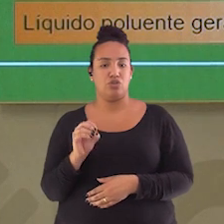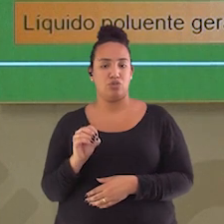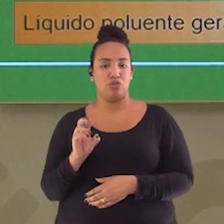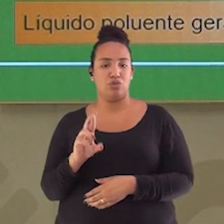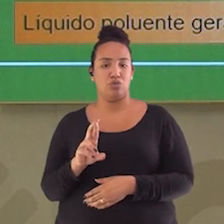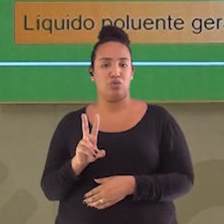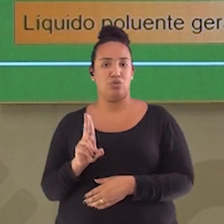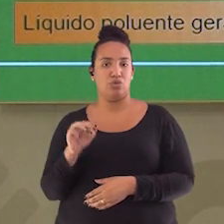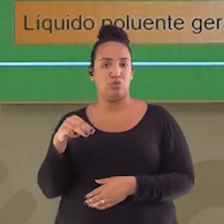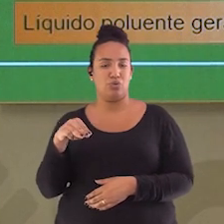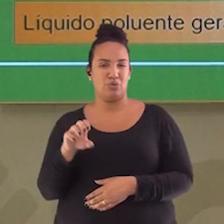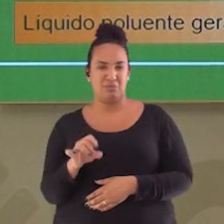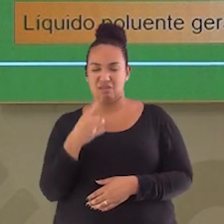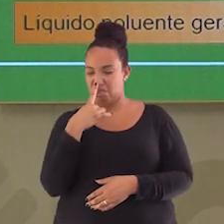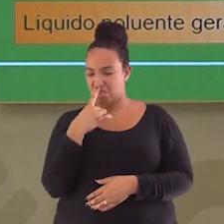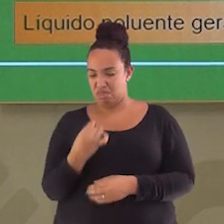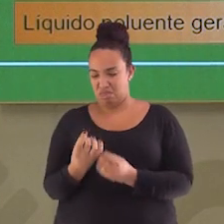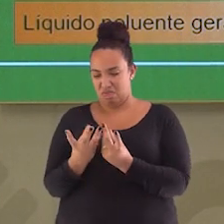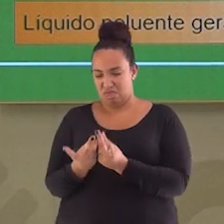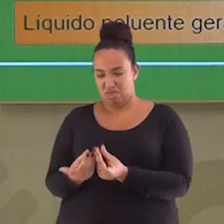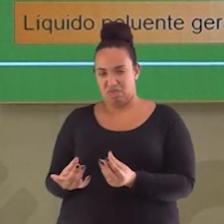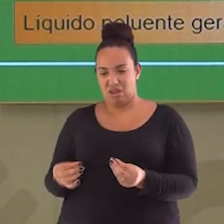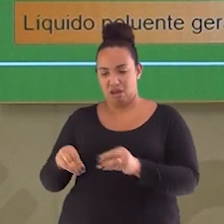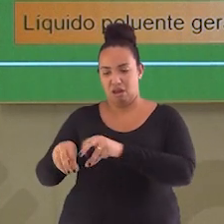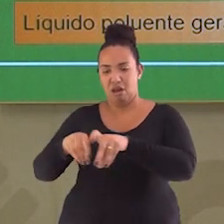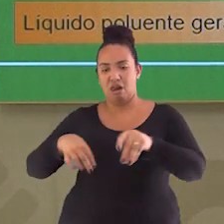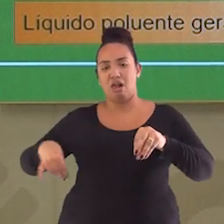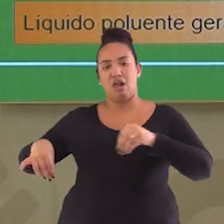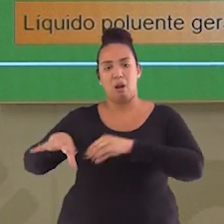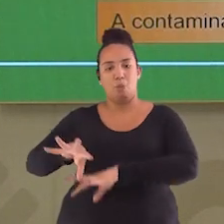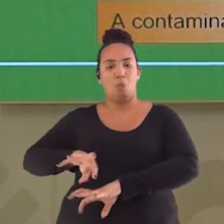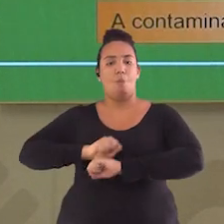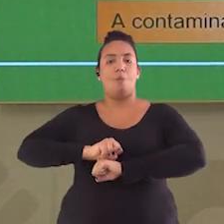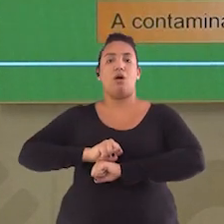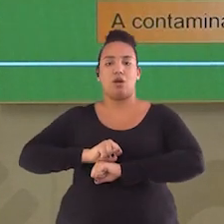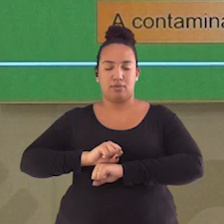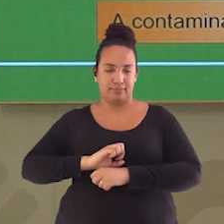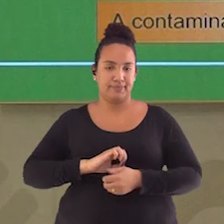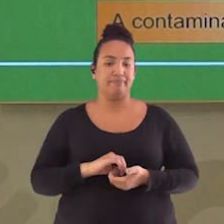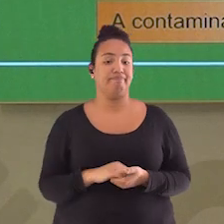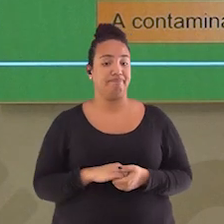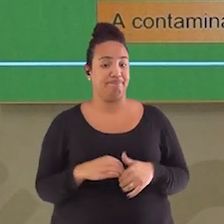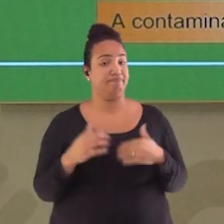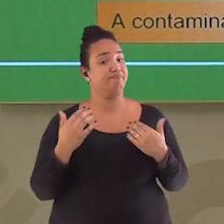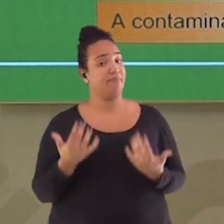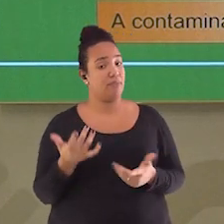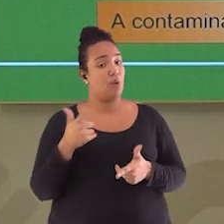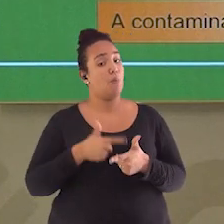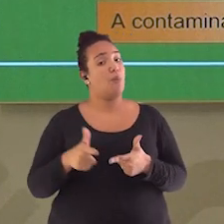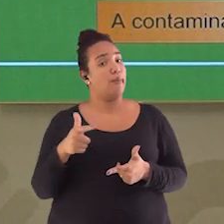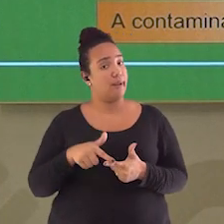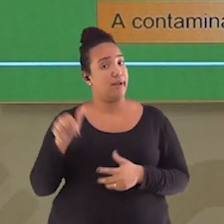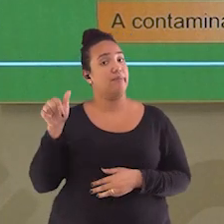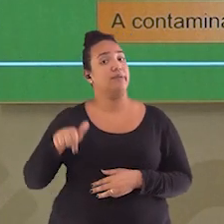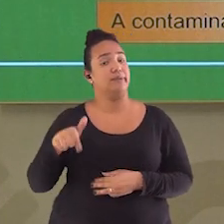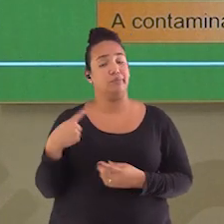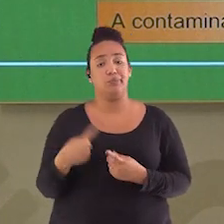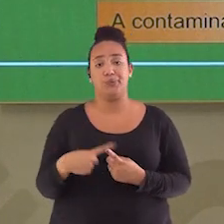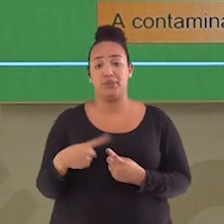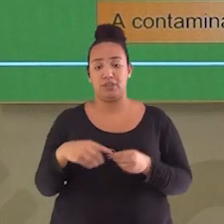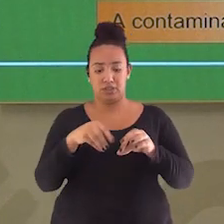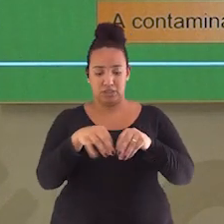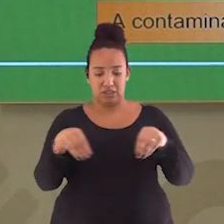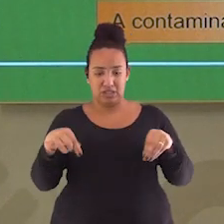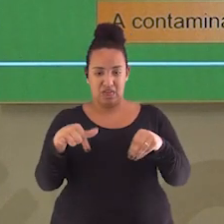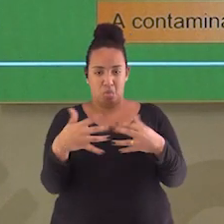em decomposição e que contaminam todo o terreno. E esse é um problema bem grave, né? Porque, além de poluir o